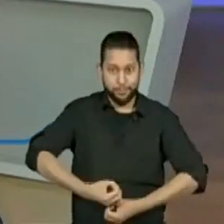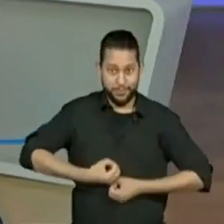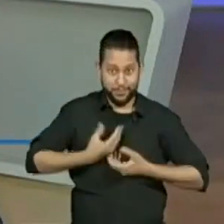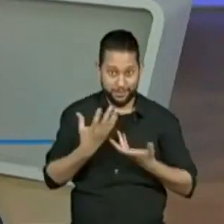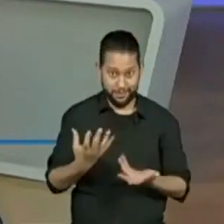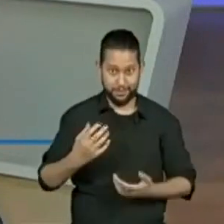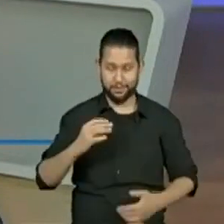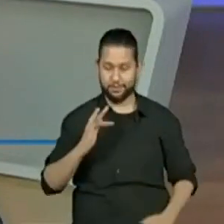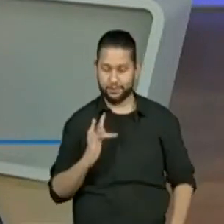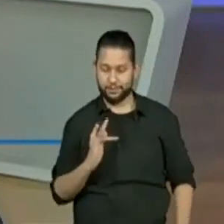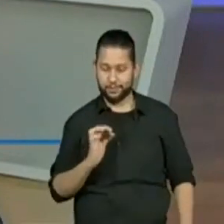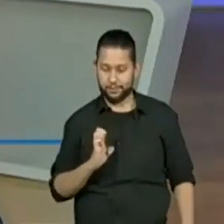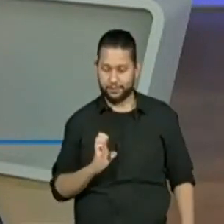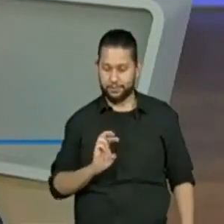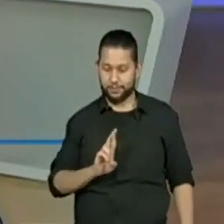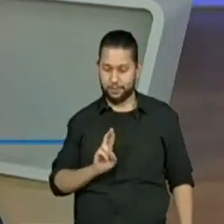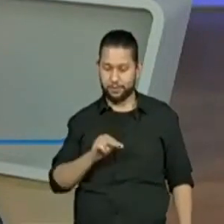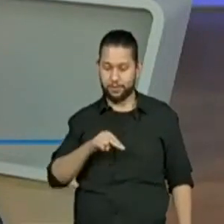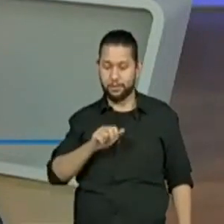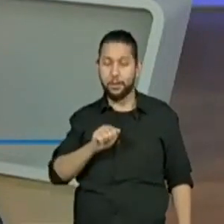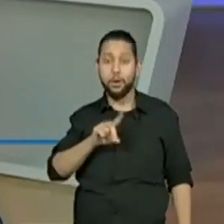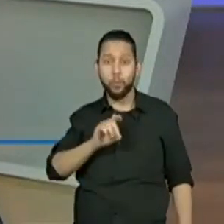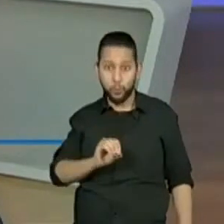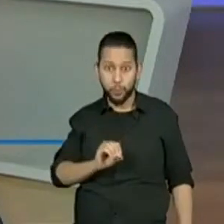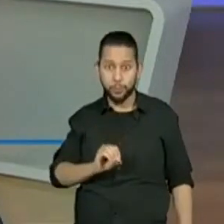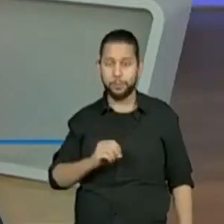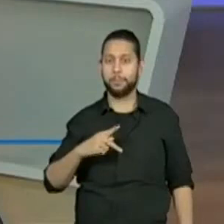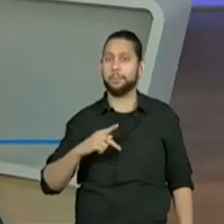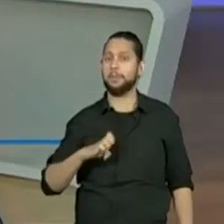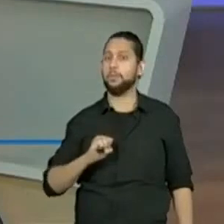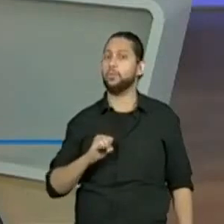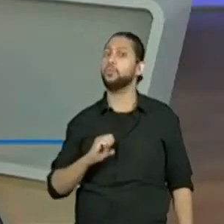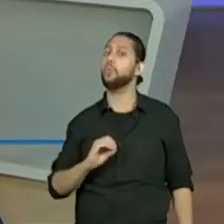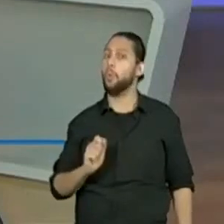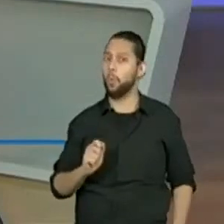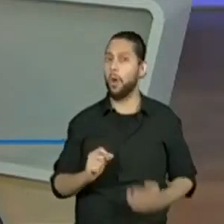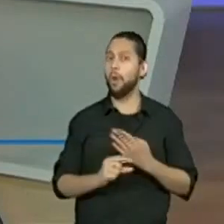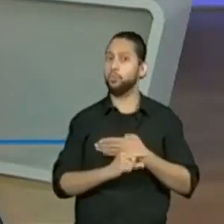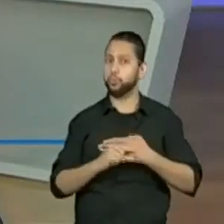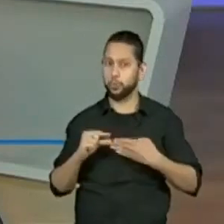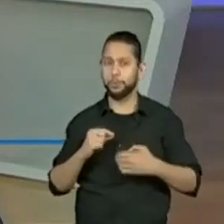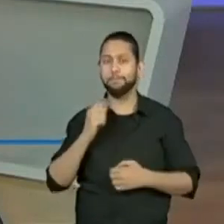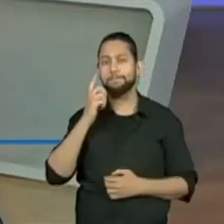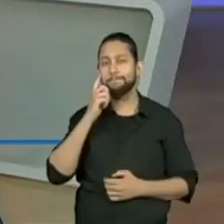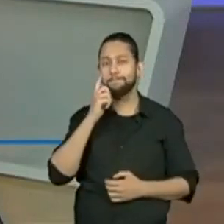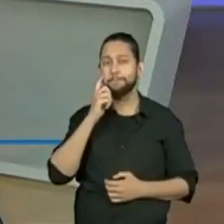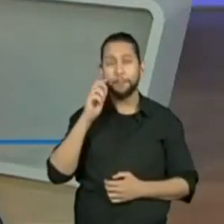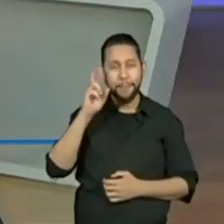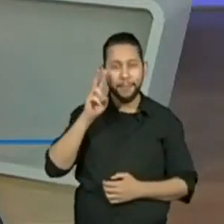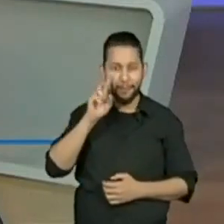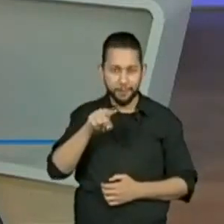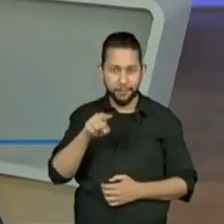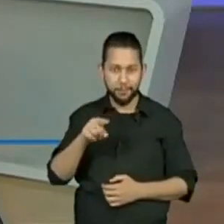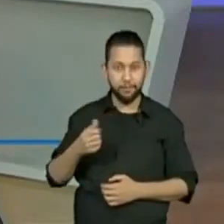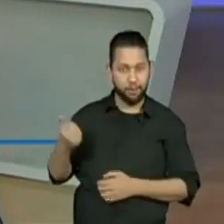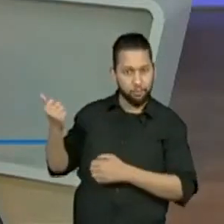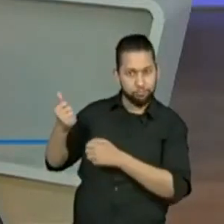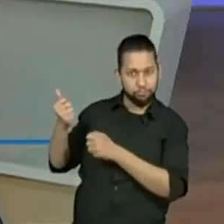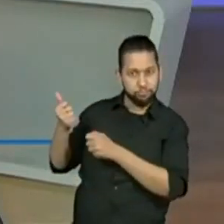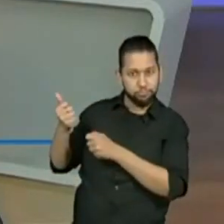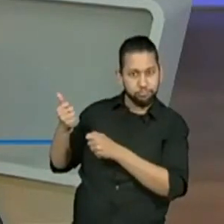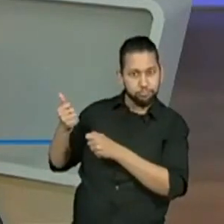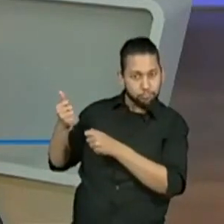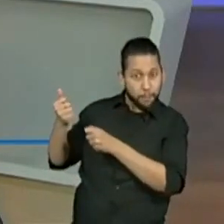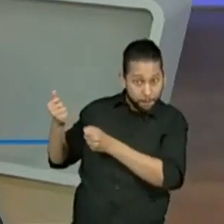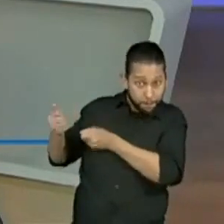vocês, quem conseguiu, lá na antecipação de ideia, acha que algum dos